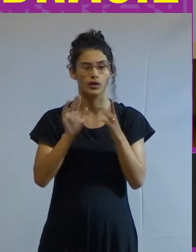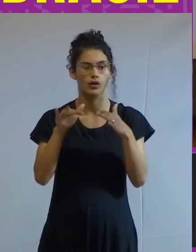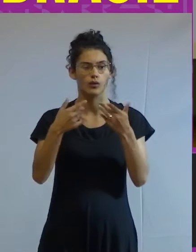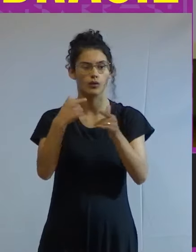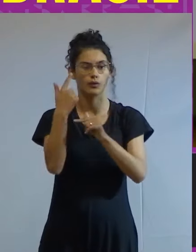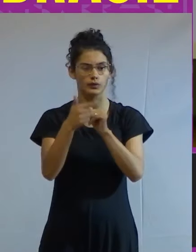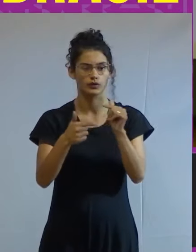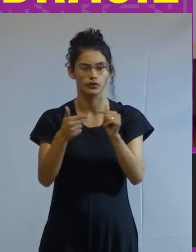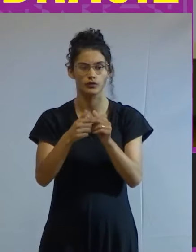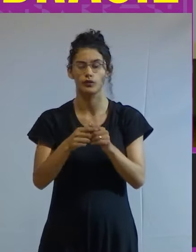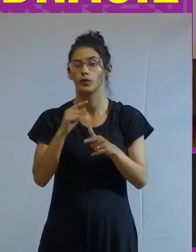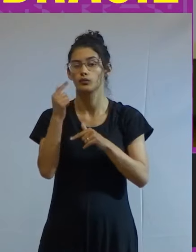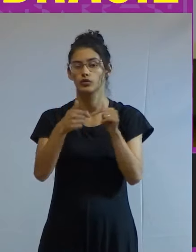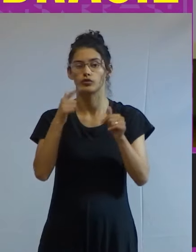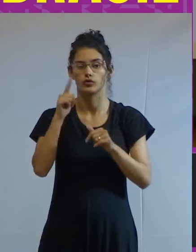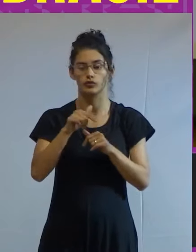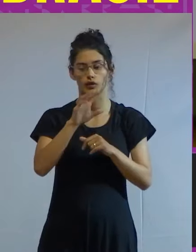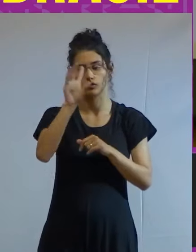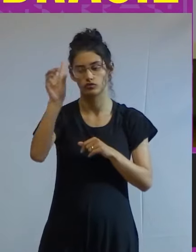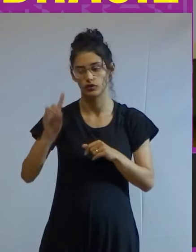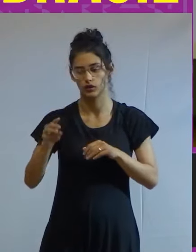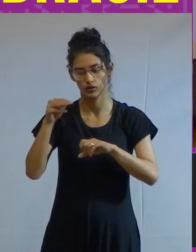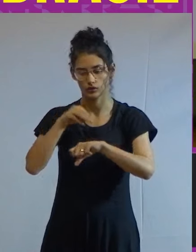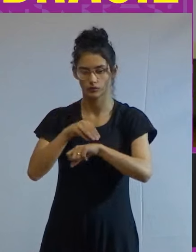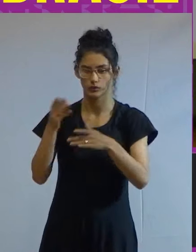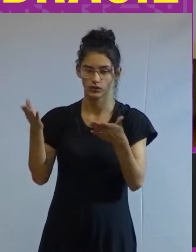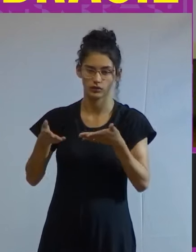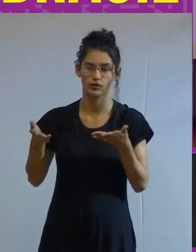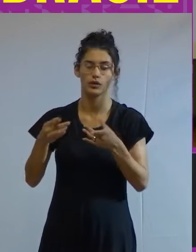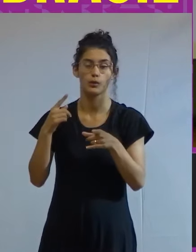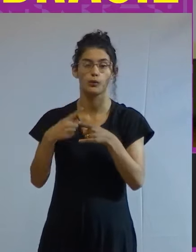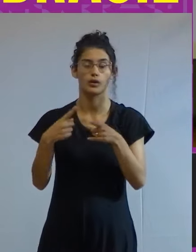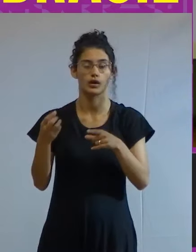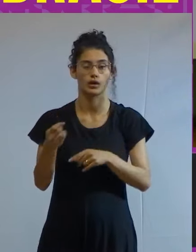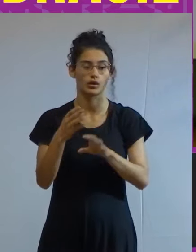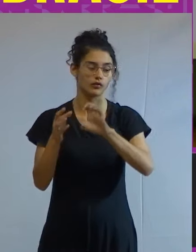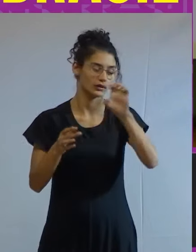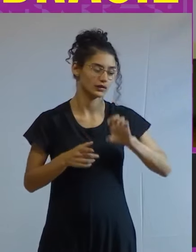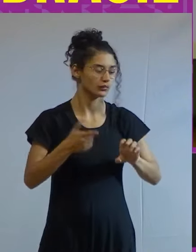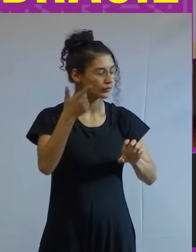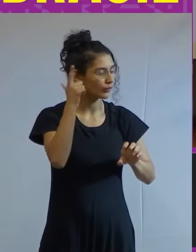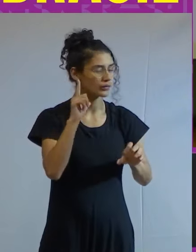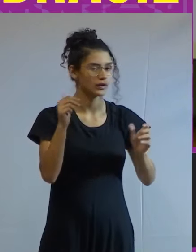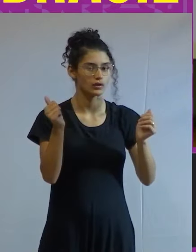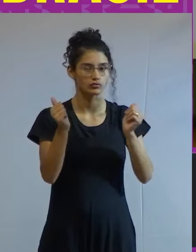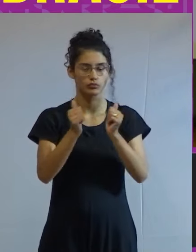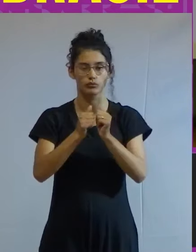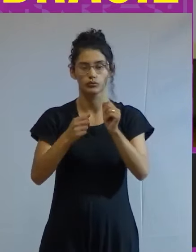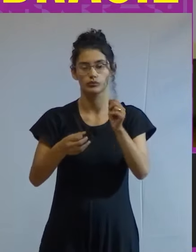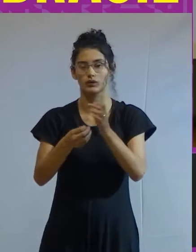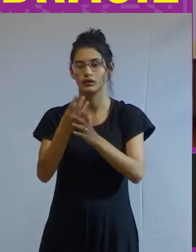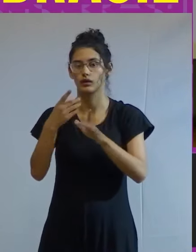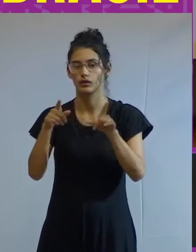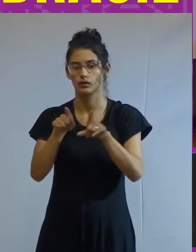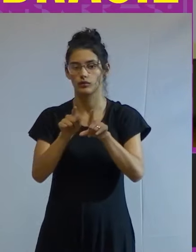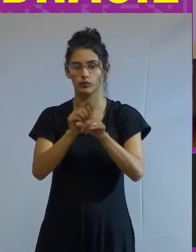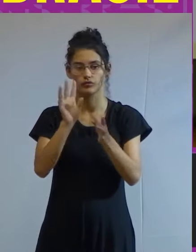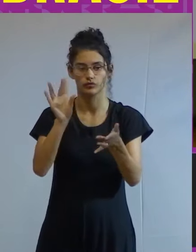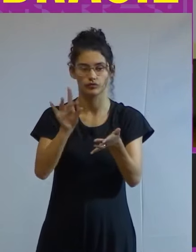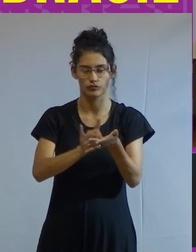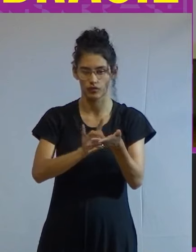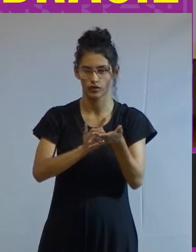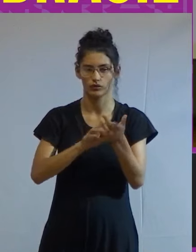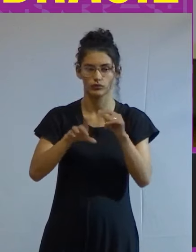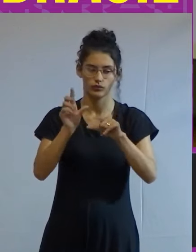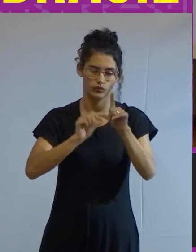alternativa a alternativa é a extrema direita no momento porque as novas esquerdas não conseguiram justamente produzir uma real e efetiva